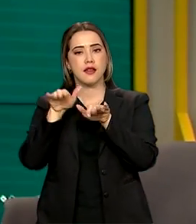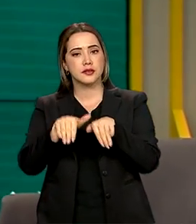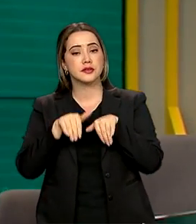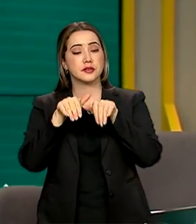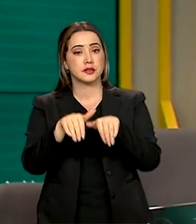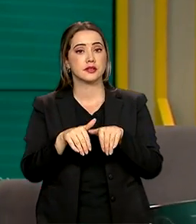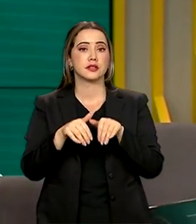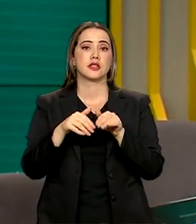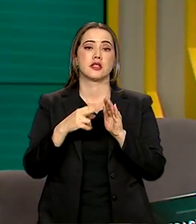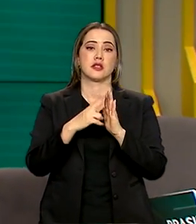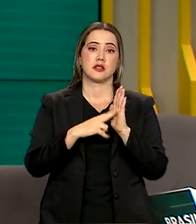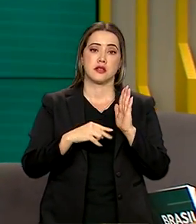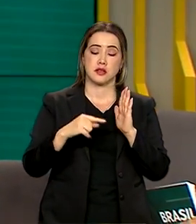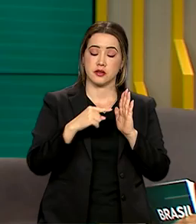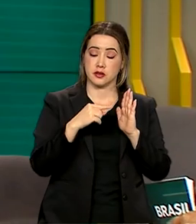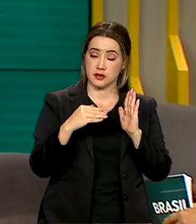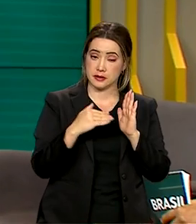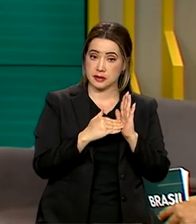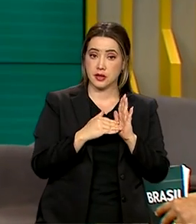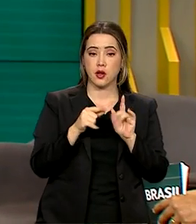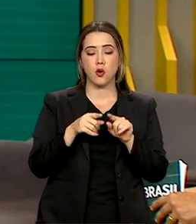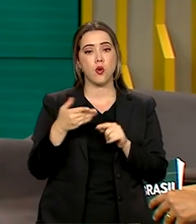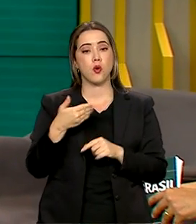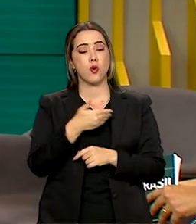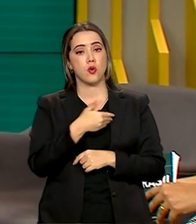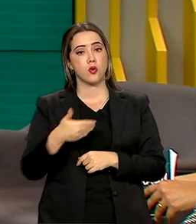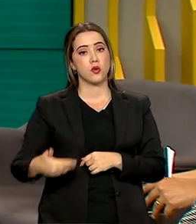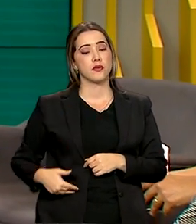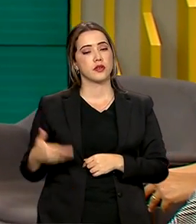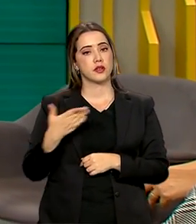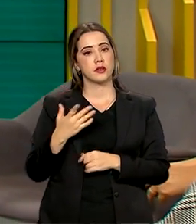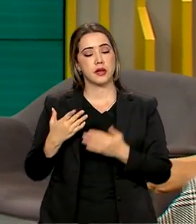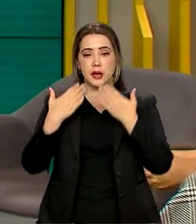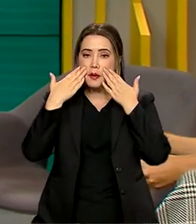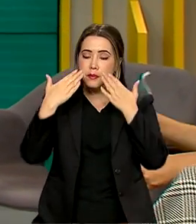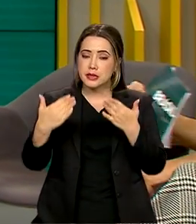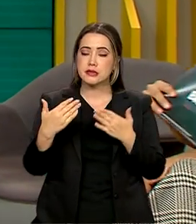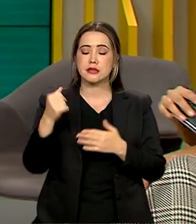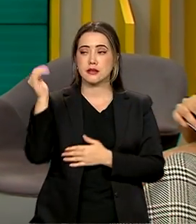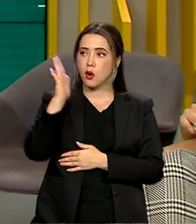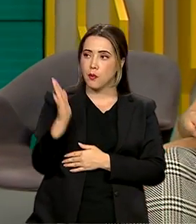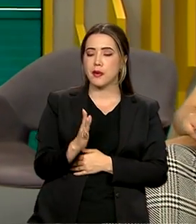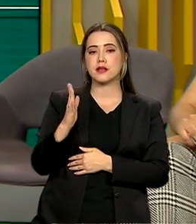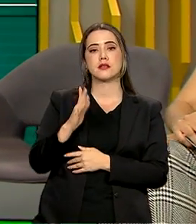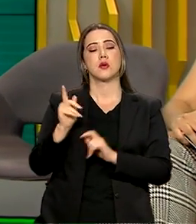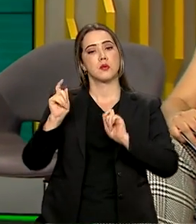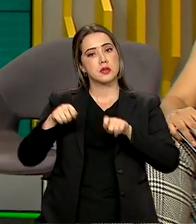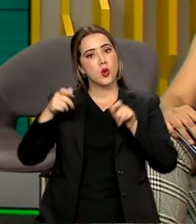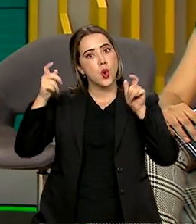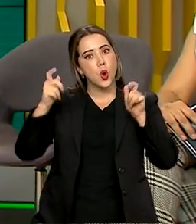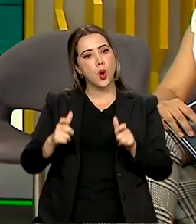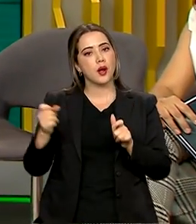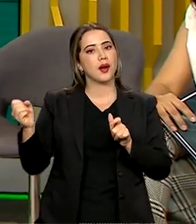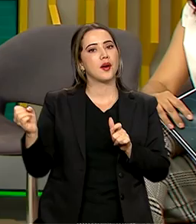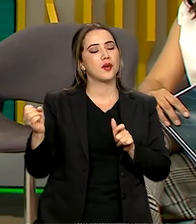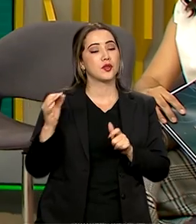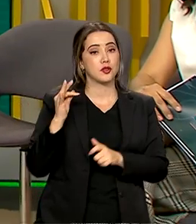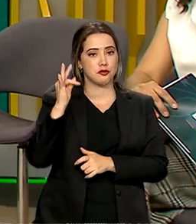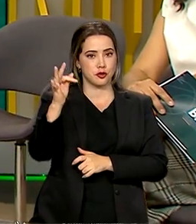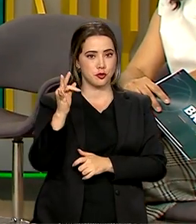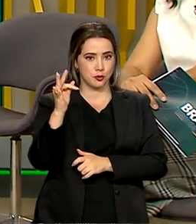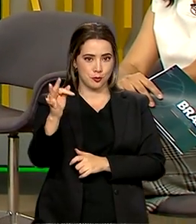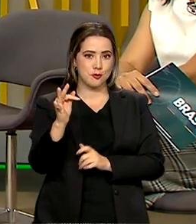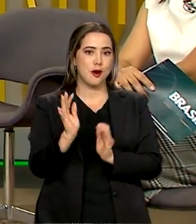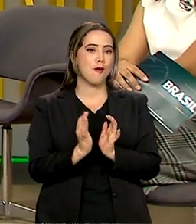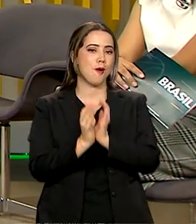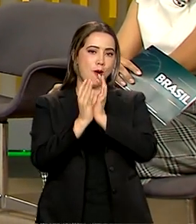o governo corre para apresentar a candidatura do país para sediar a próxima edição do Mundial Feminino em 2027. E